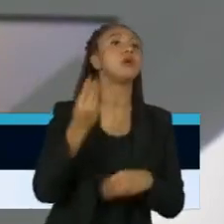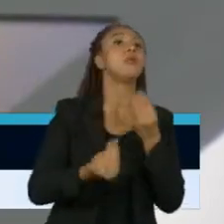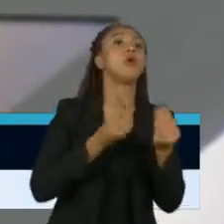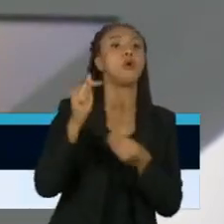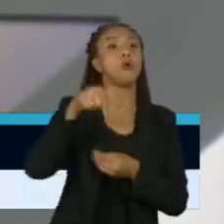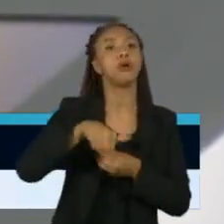até agora.